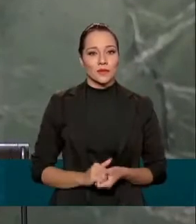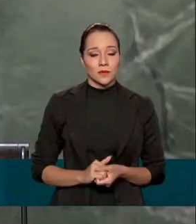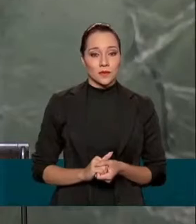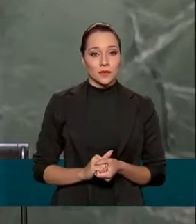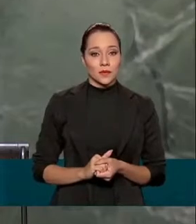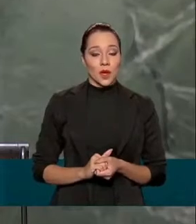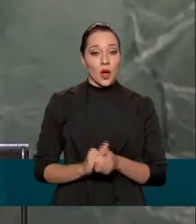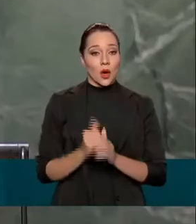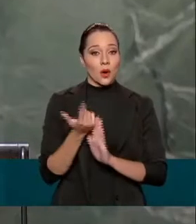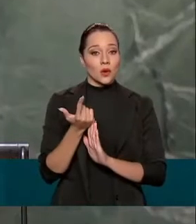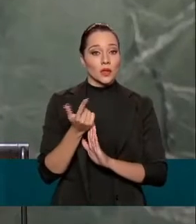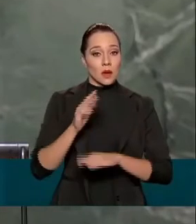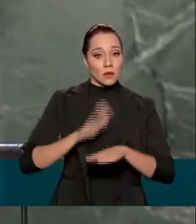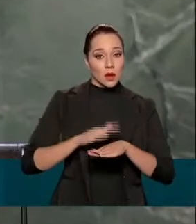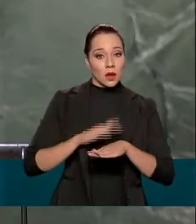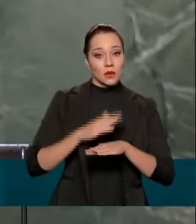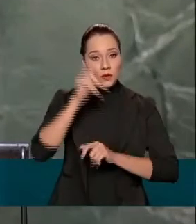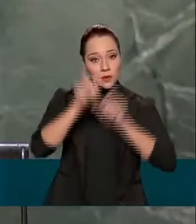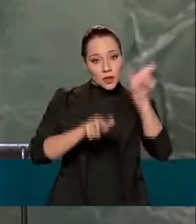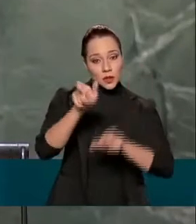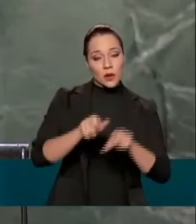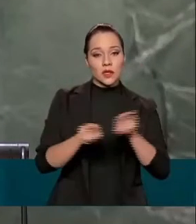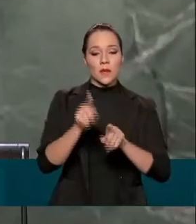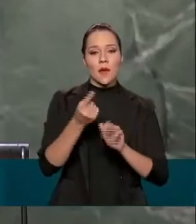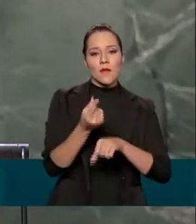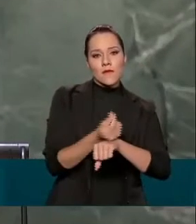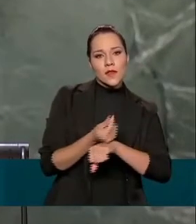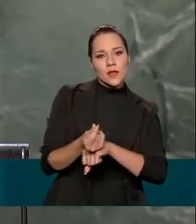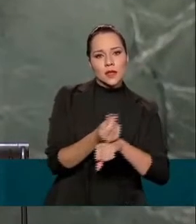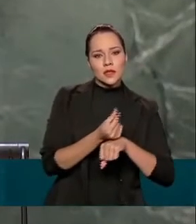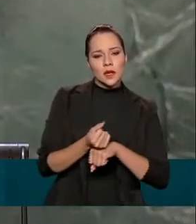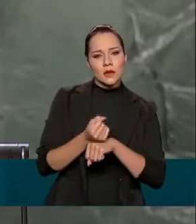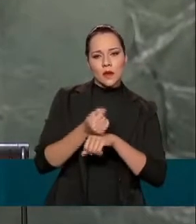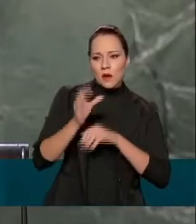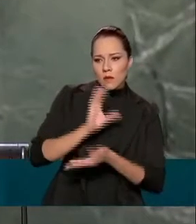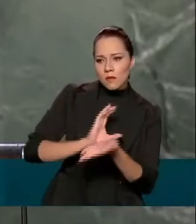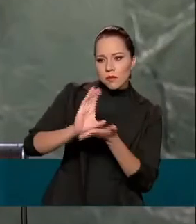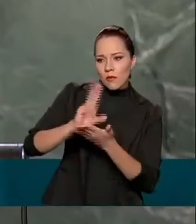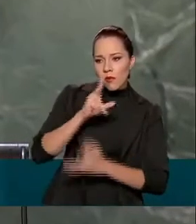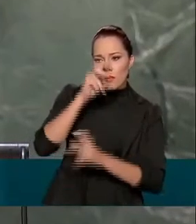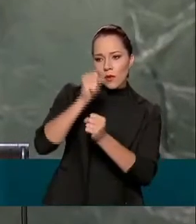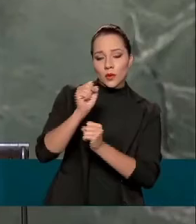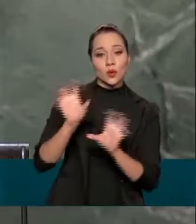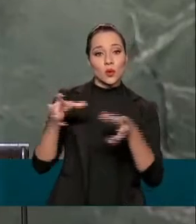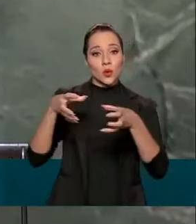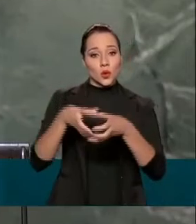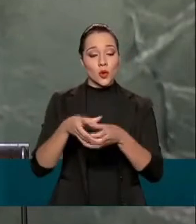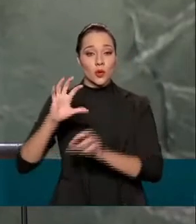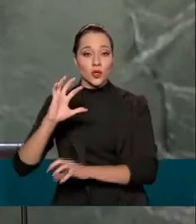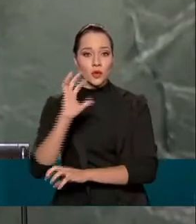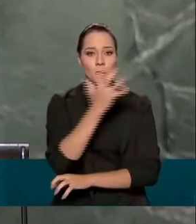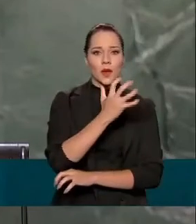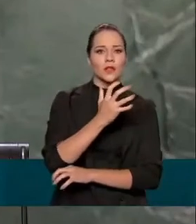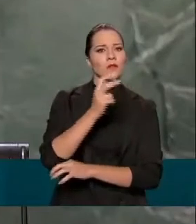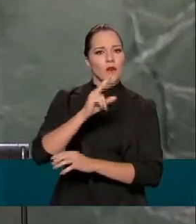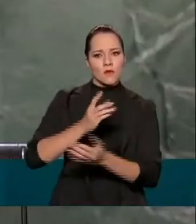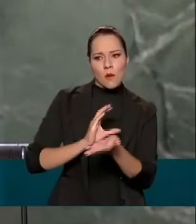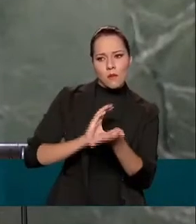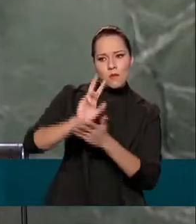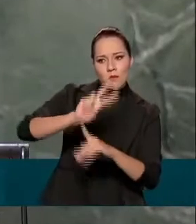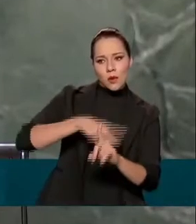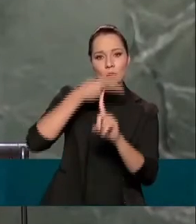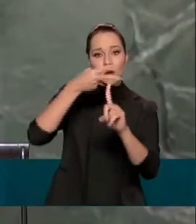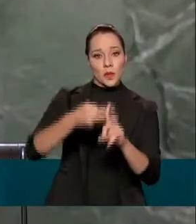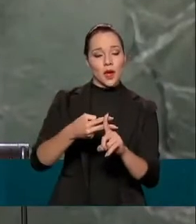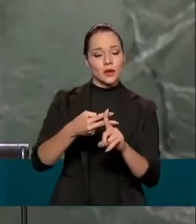Os recursos humanos e financeiros destinados ao fortalecimento dos órgãos ambientais foram dobrados, com